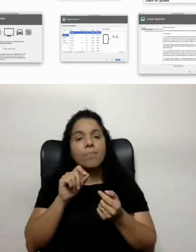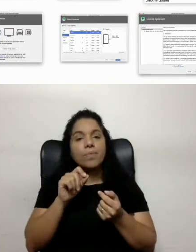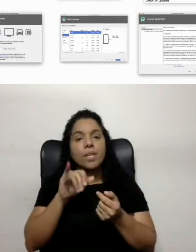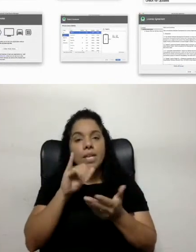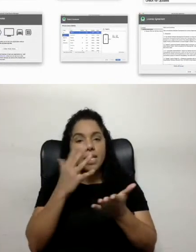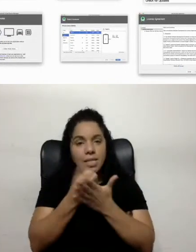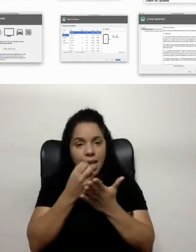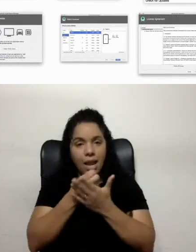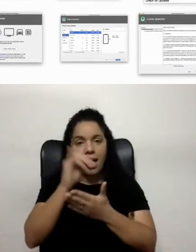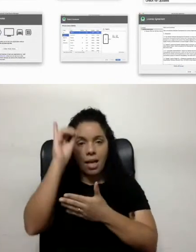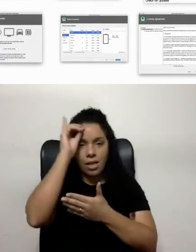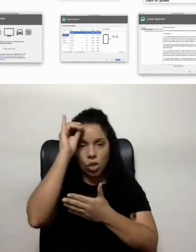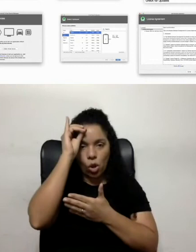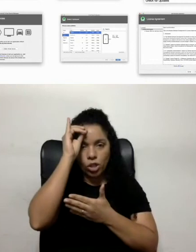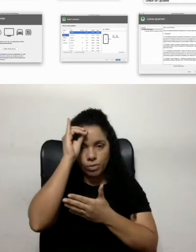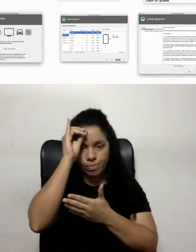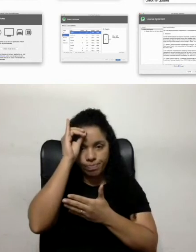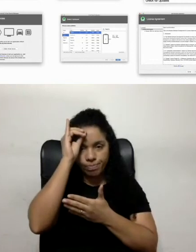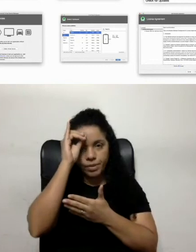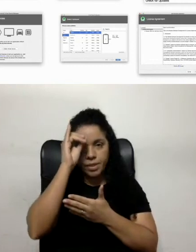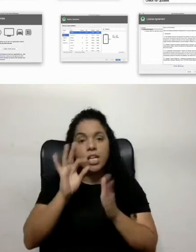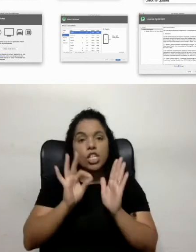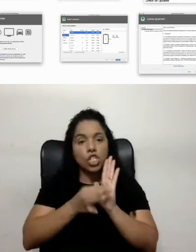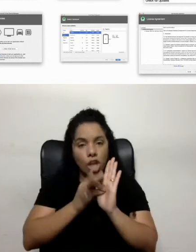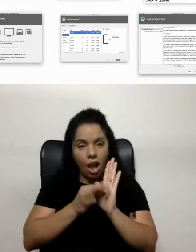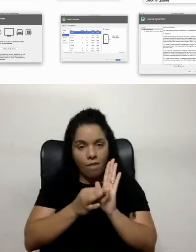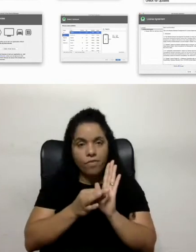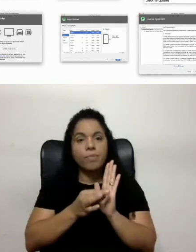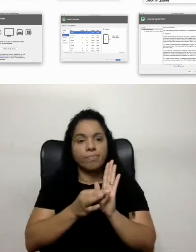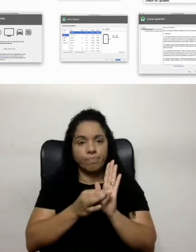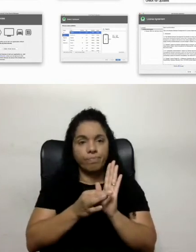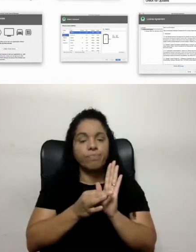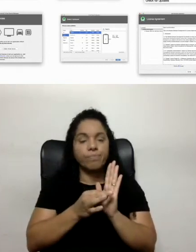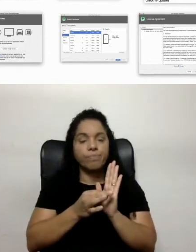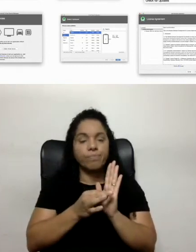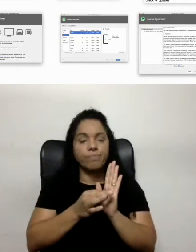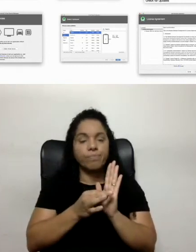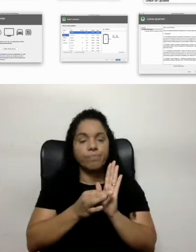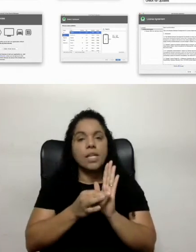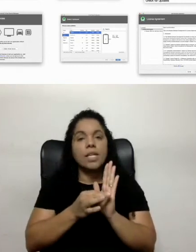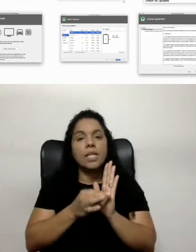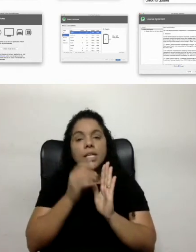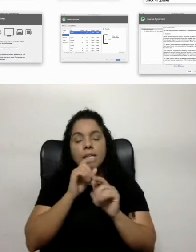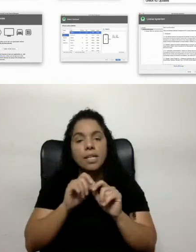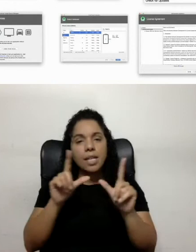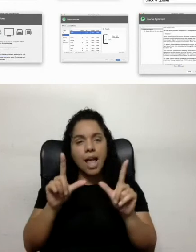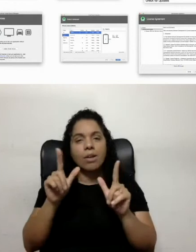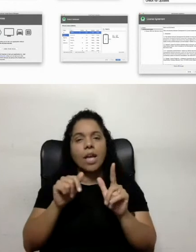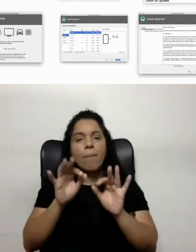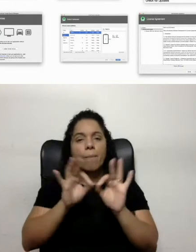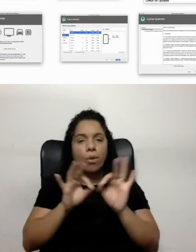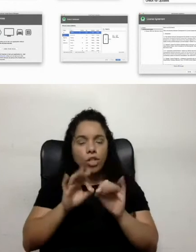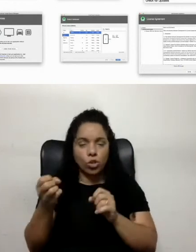caso, o Android, tá? E instalar o Java também. E aí, gente instalar o Android e criar um projetinho novo, né?